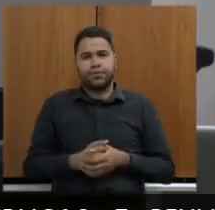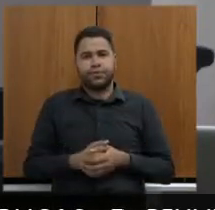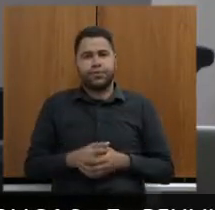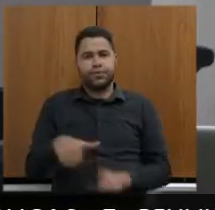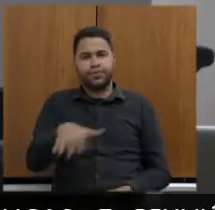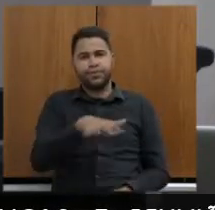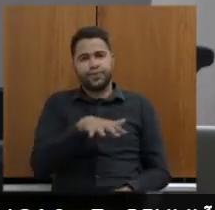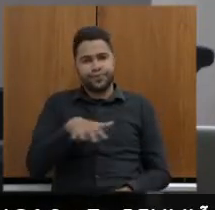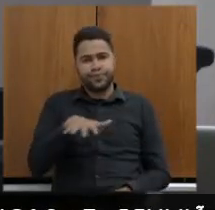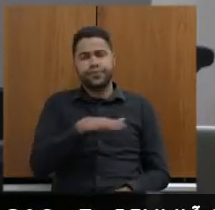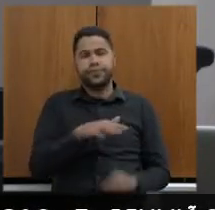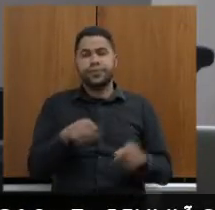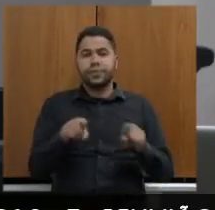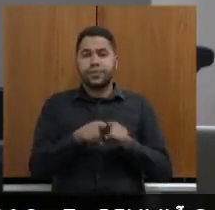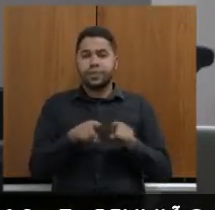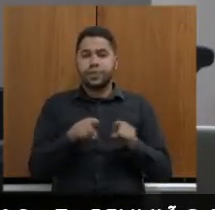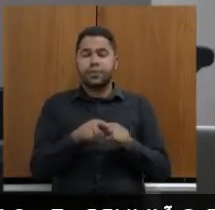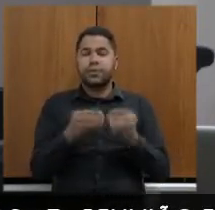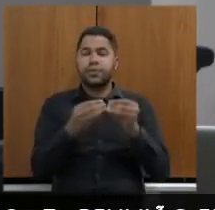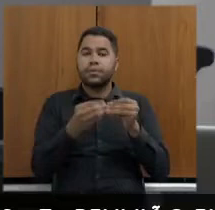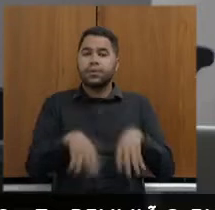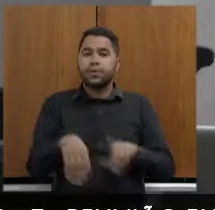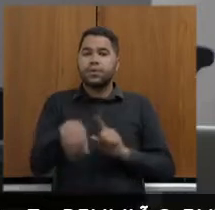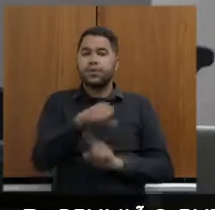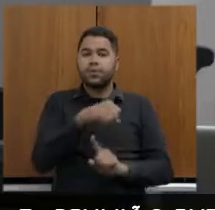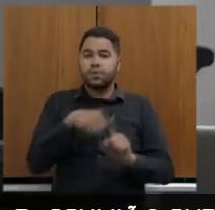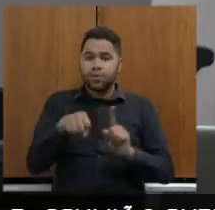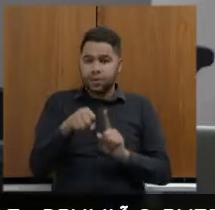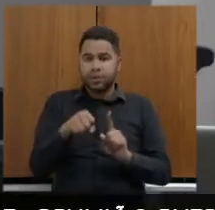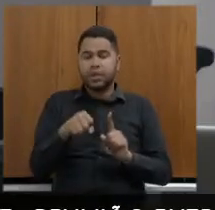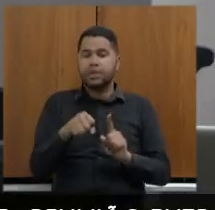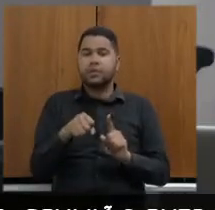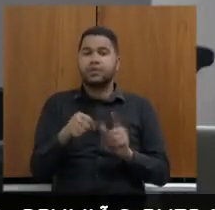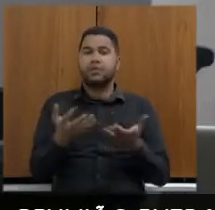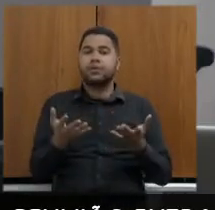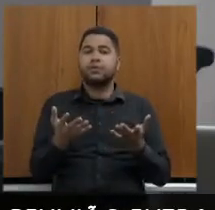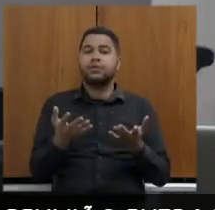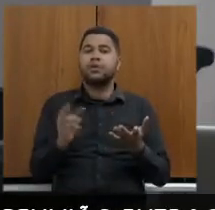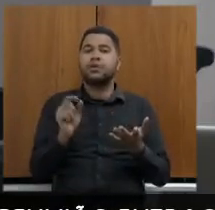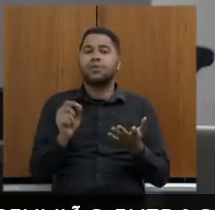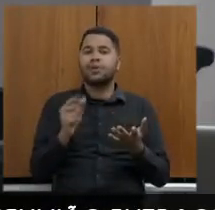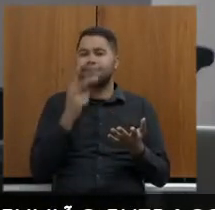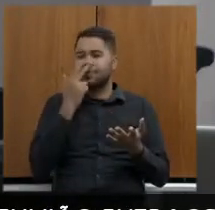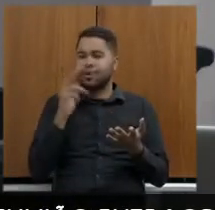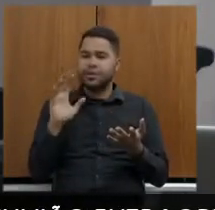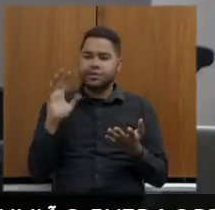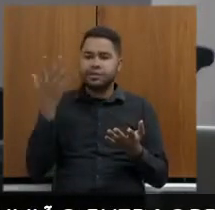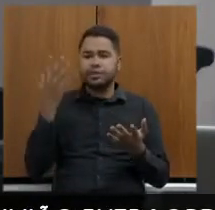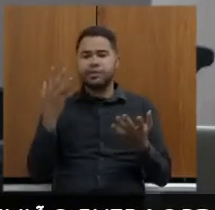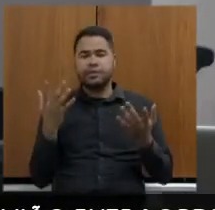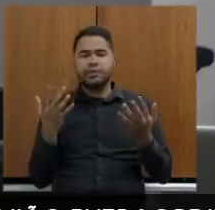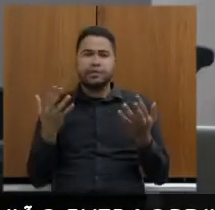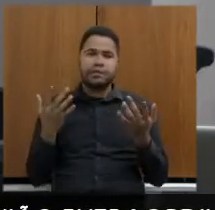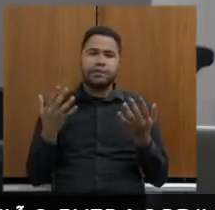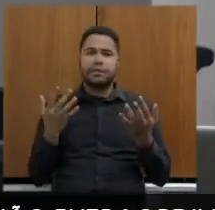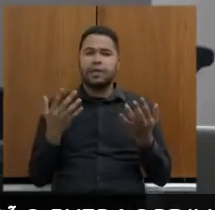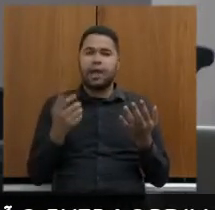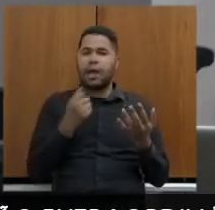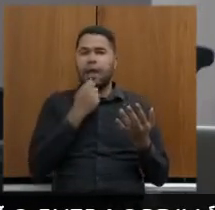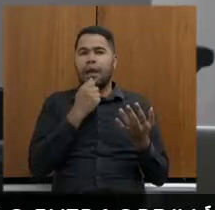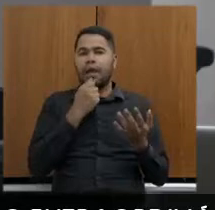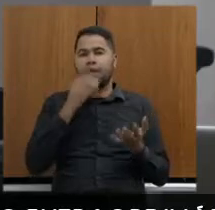públicos e prejudica também a sociedade aquela sociedade lindeira que fica em situação de insegurança enquanto aquilo não é